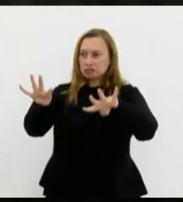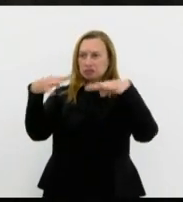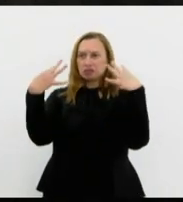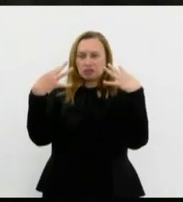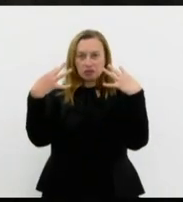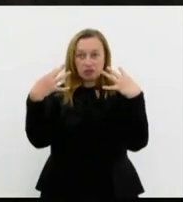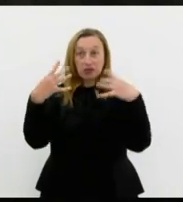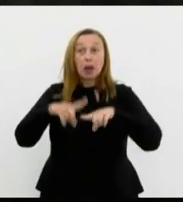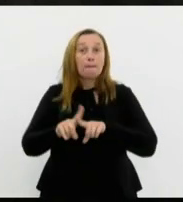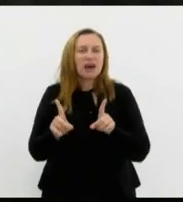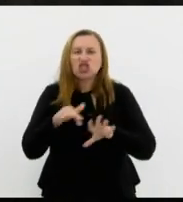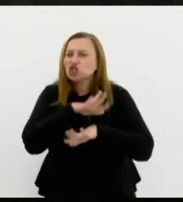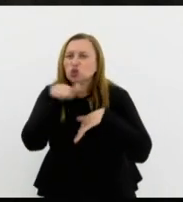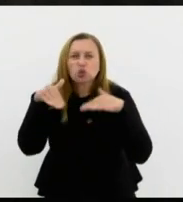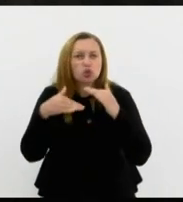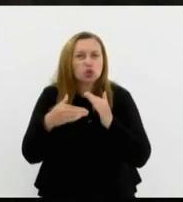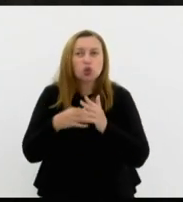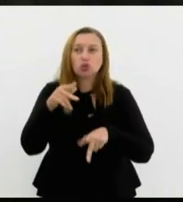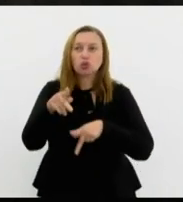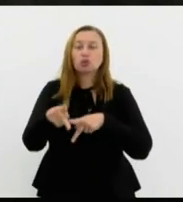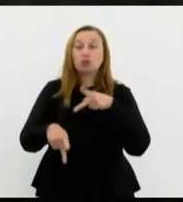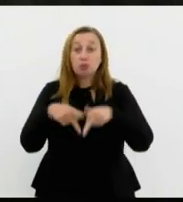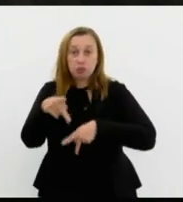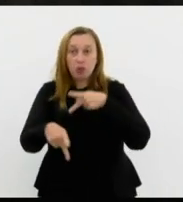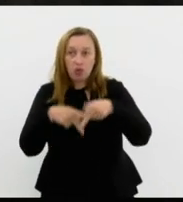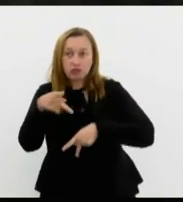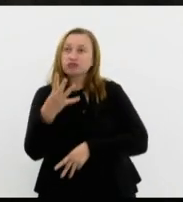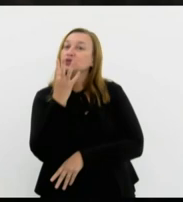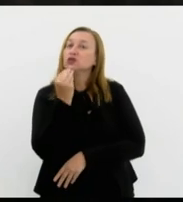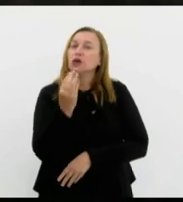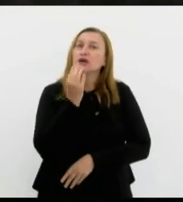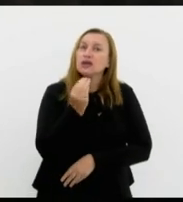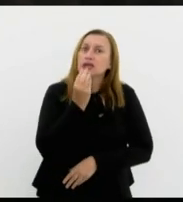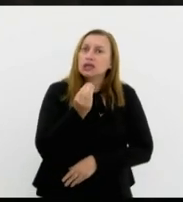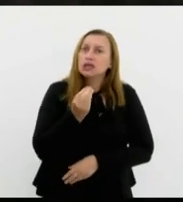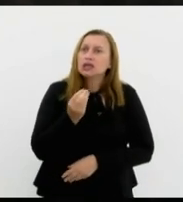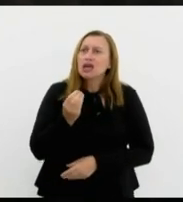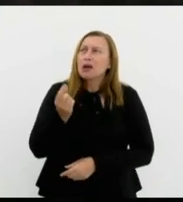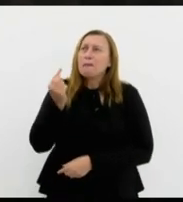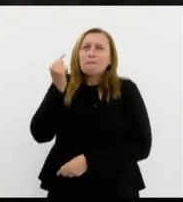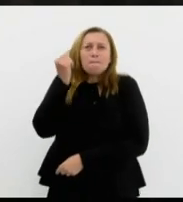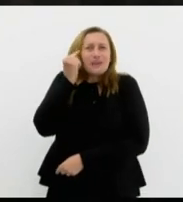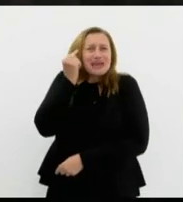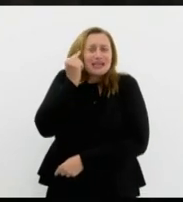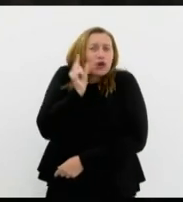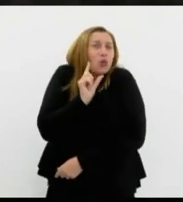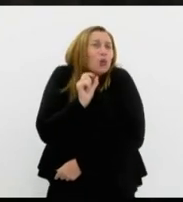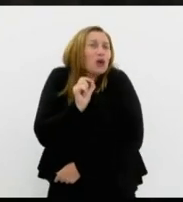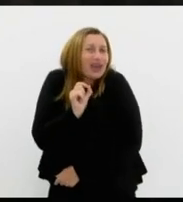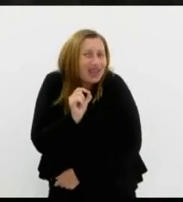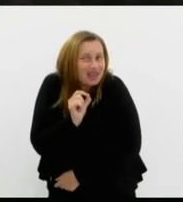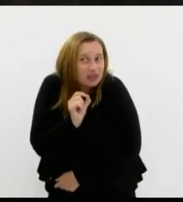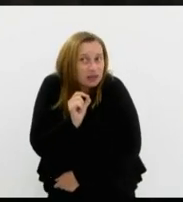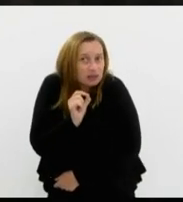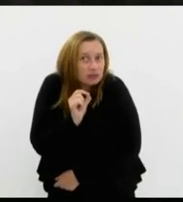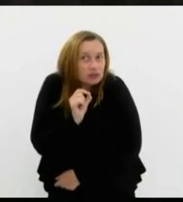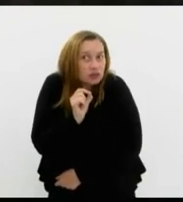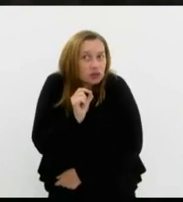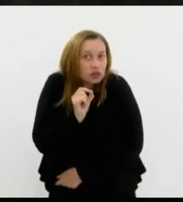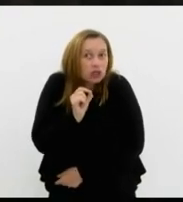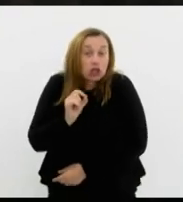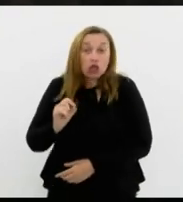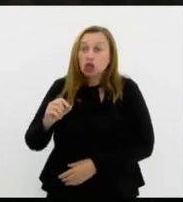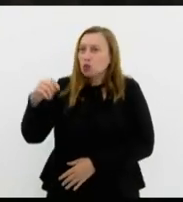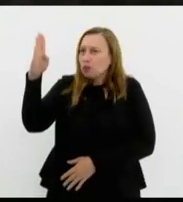mas todos os israelenses devem estar achando que grande parte do